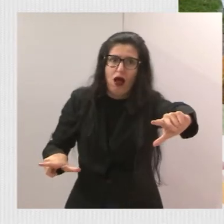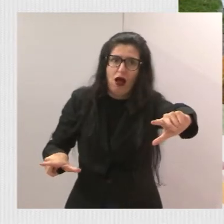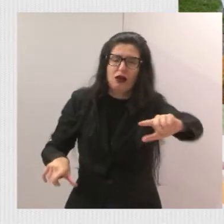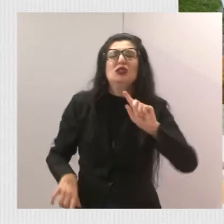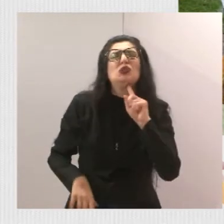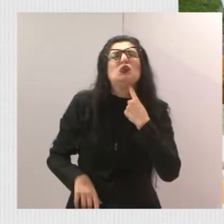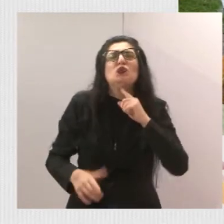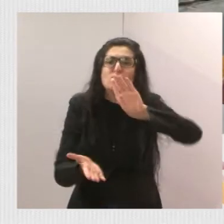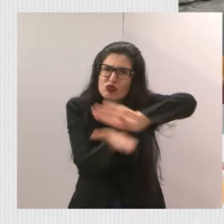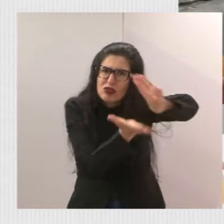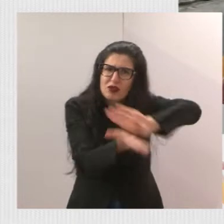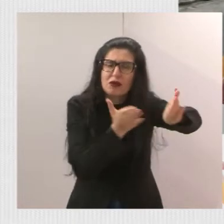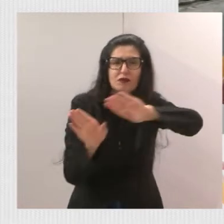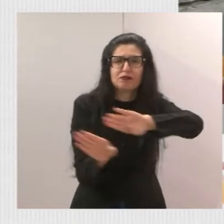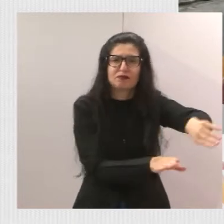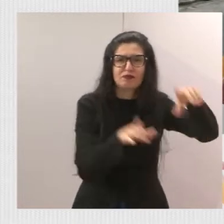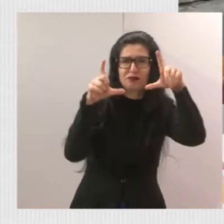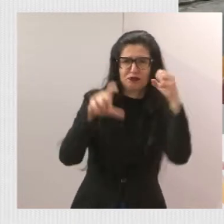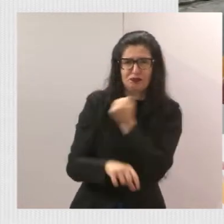A foto 5.